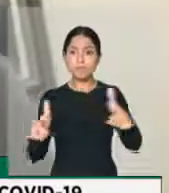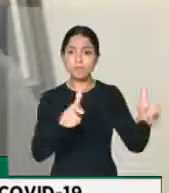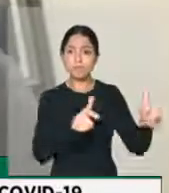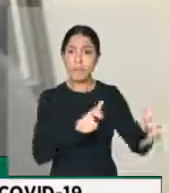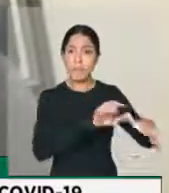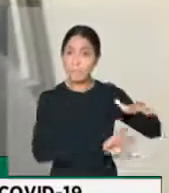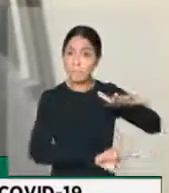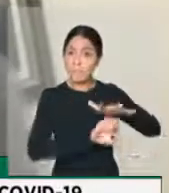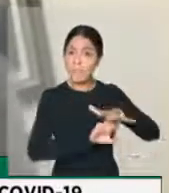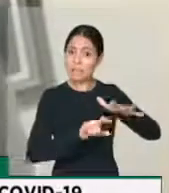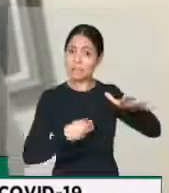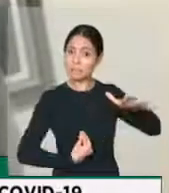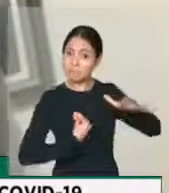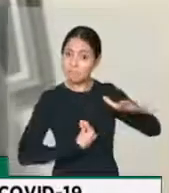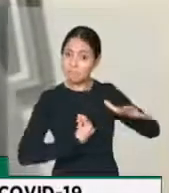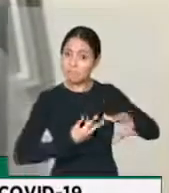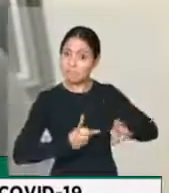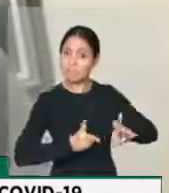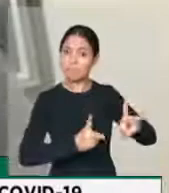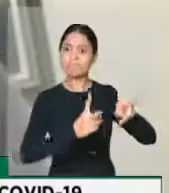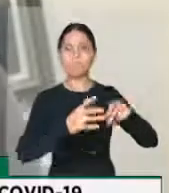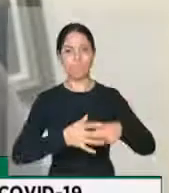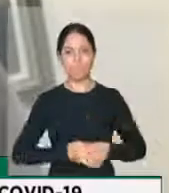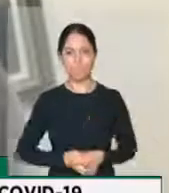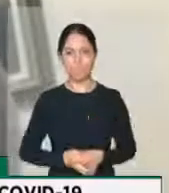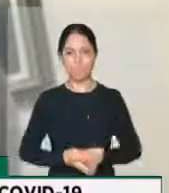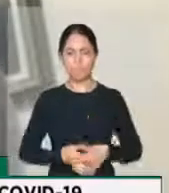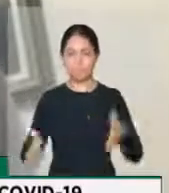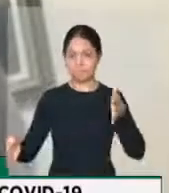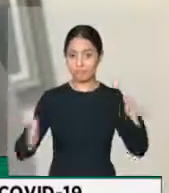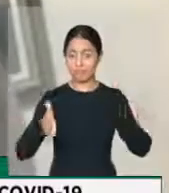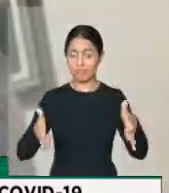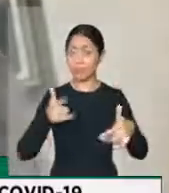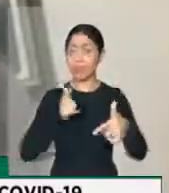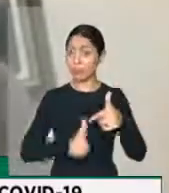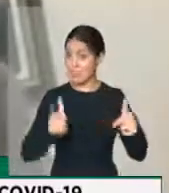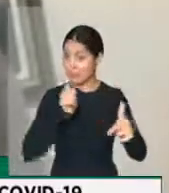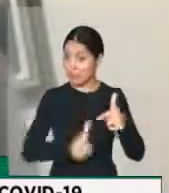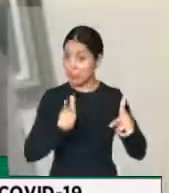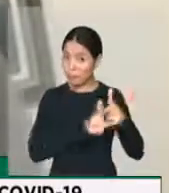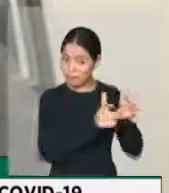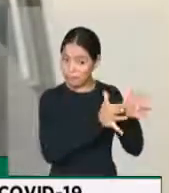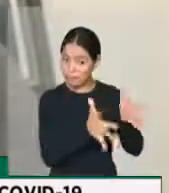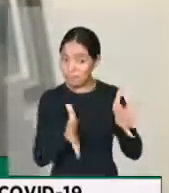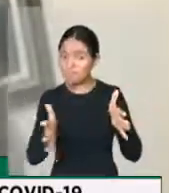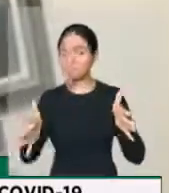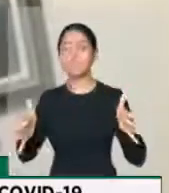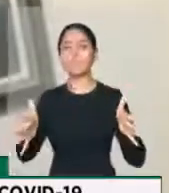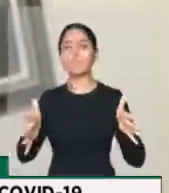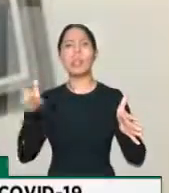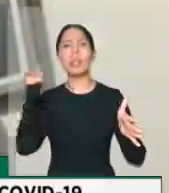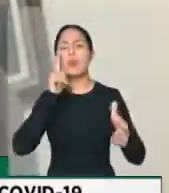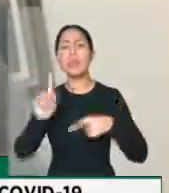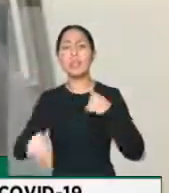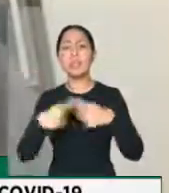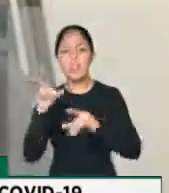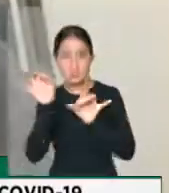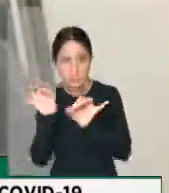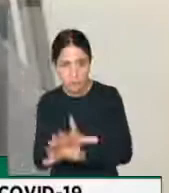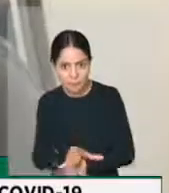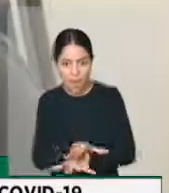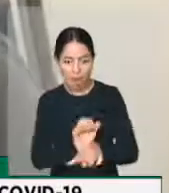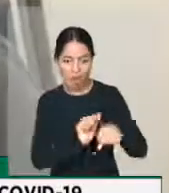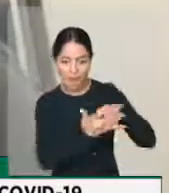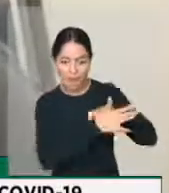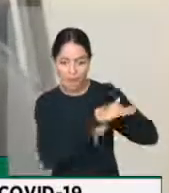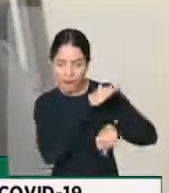empreendedores pudessem sobreviver durante essa tempestade e pudessem recomeçar depois disso. Isso ia